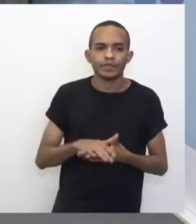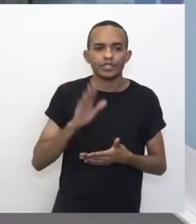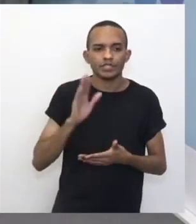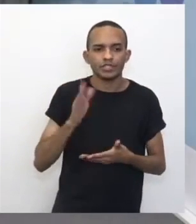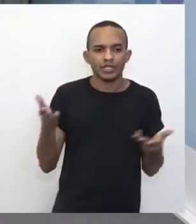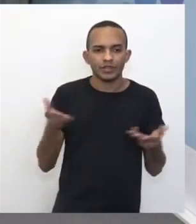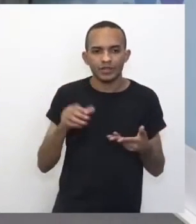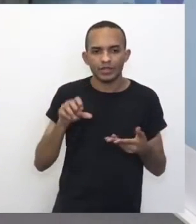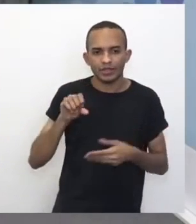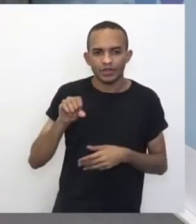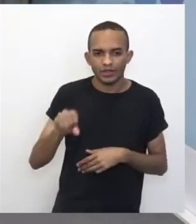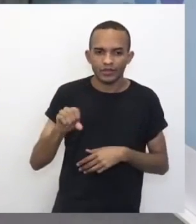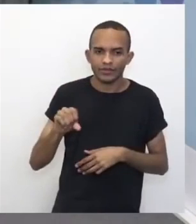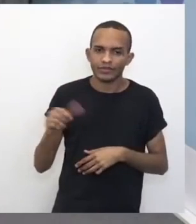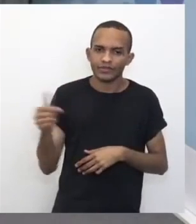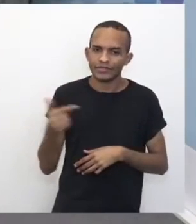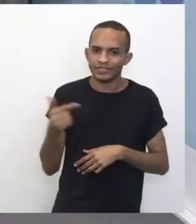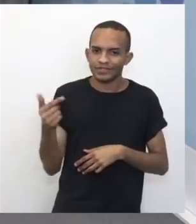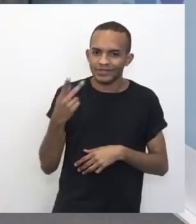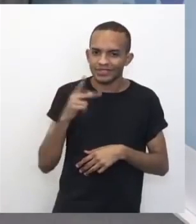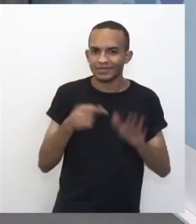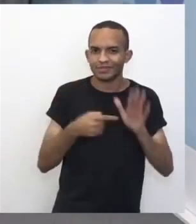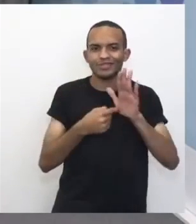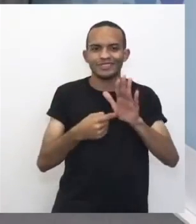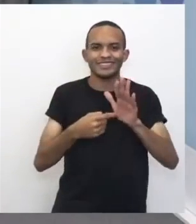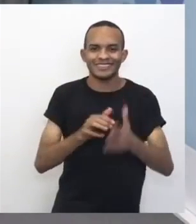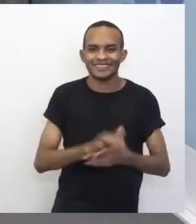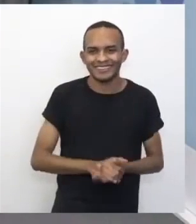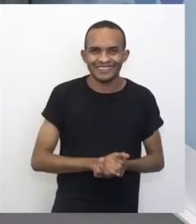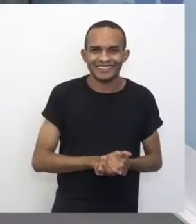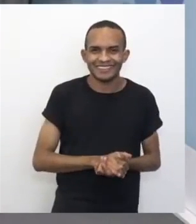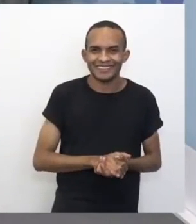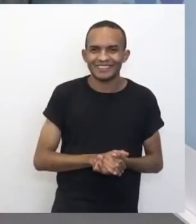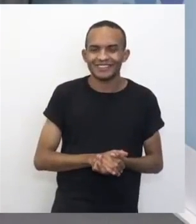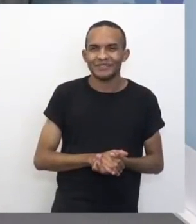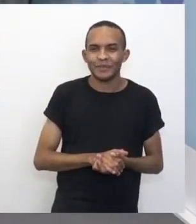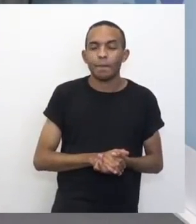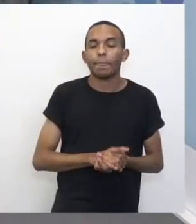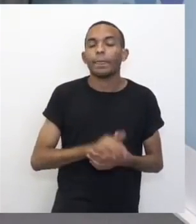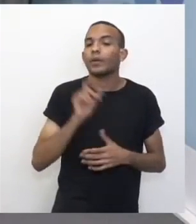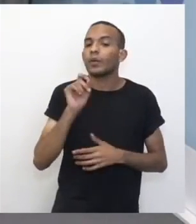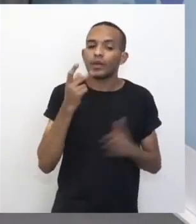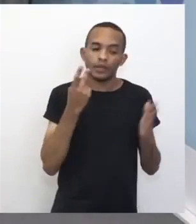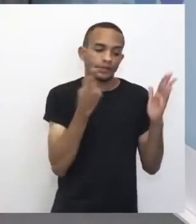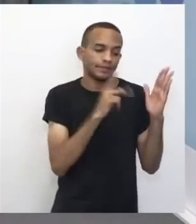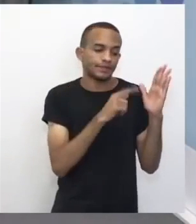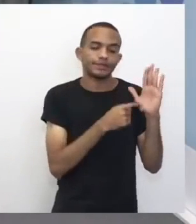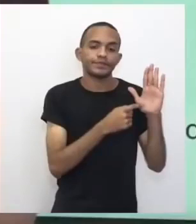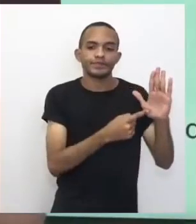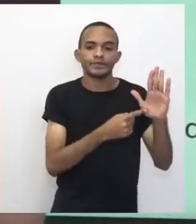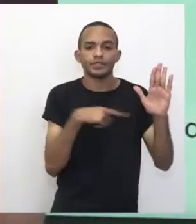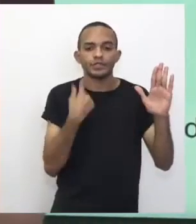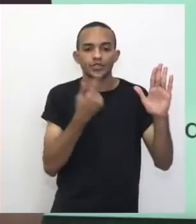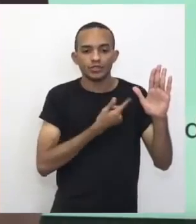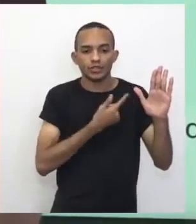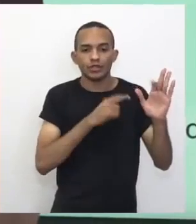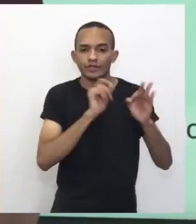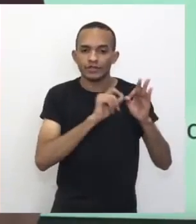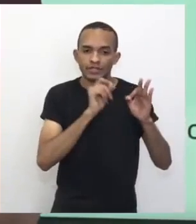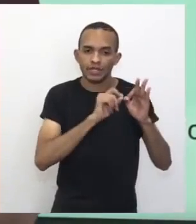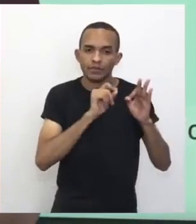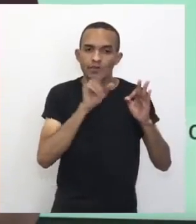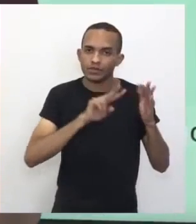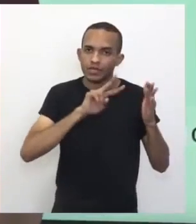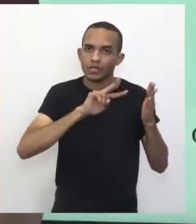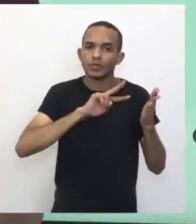9 horas e 22 minutos. Ah, é. Tá bom. O que é nesse daqui? Nesse daqui, ó. Que nós construímos o transferidor.